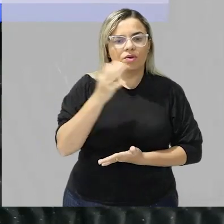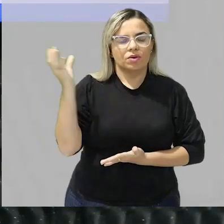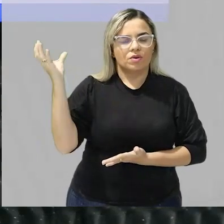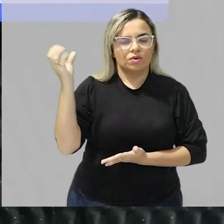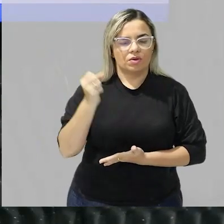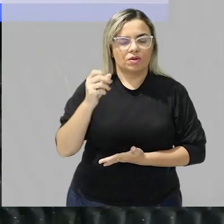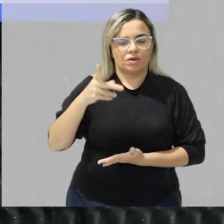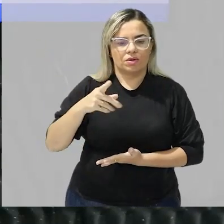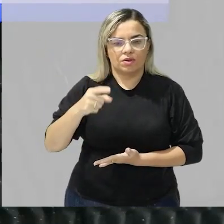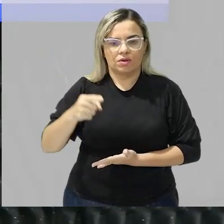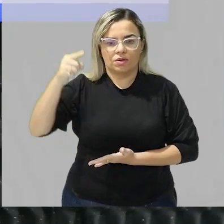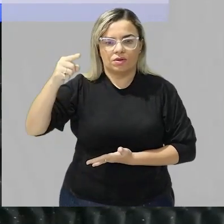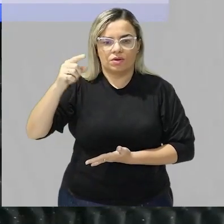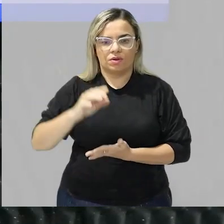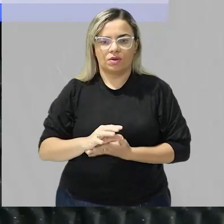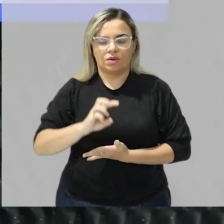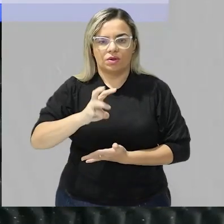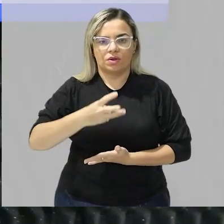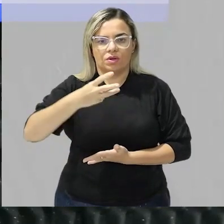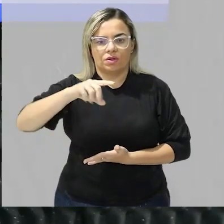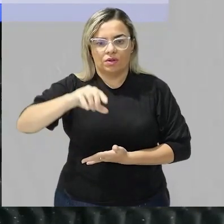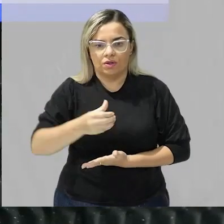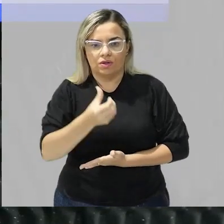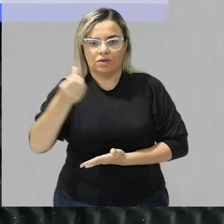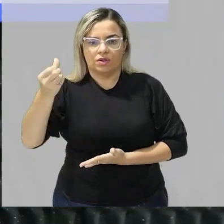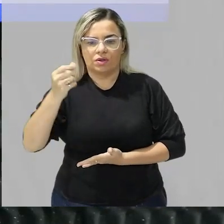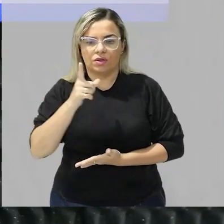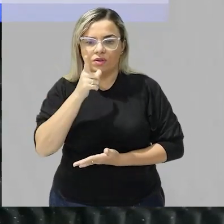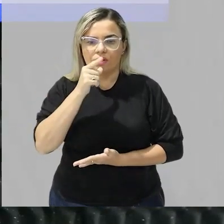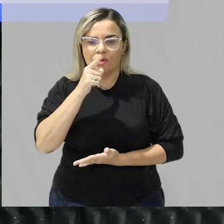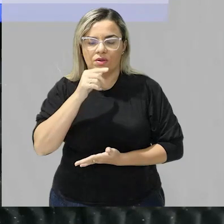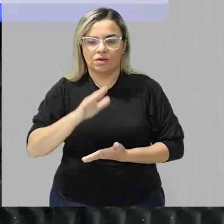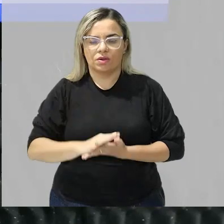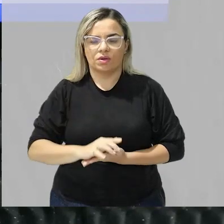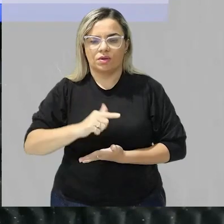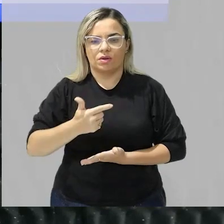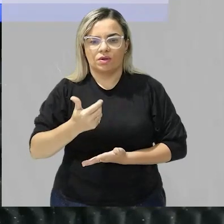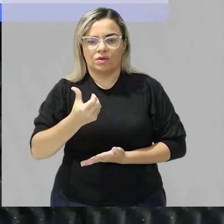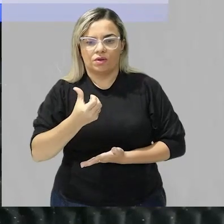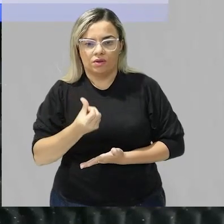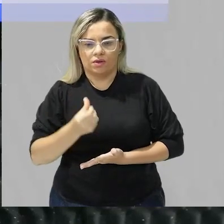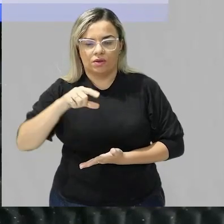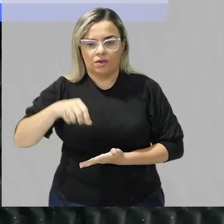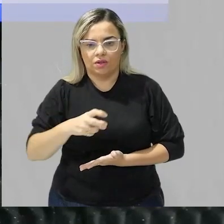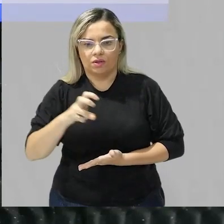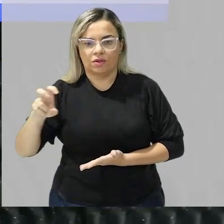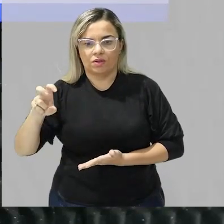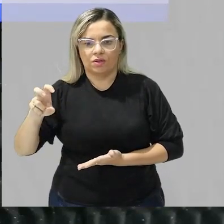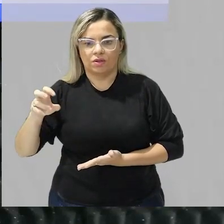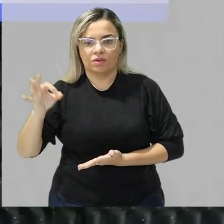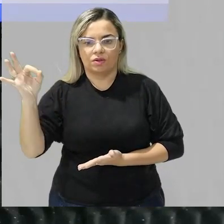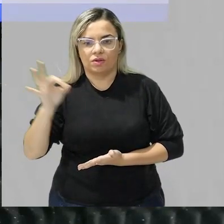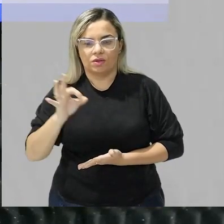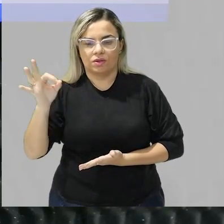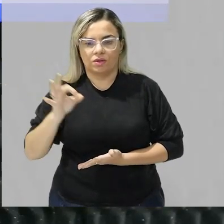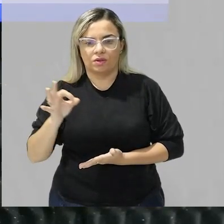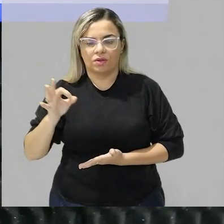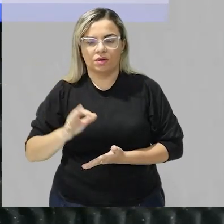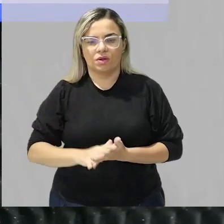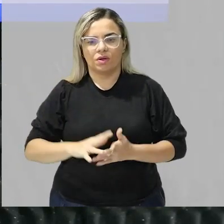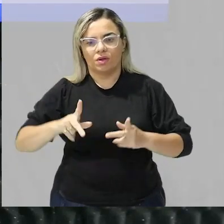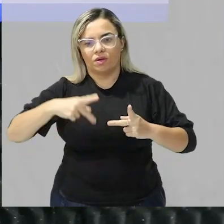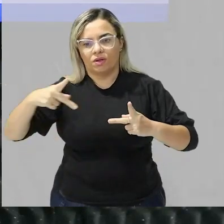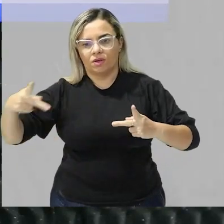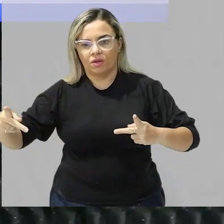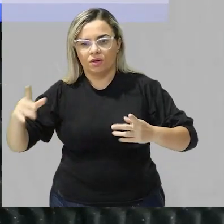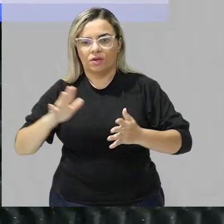ele tem 3,6% de água 26,5% de proteína